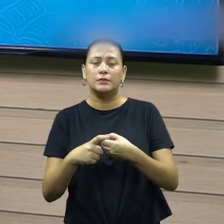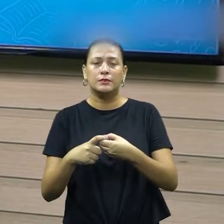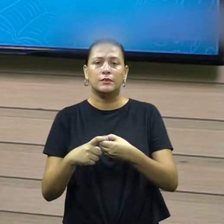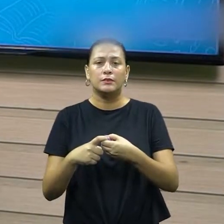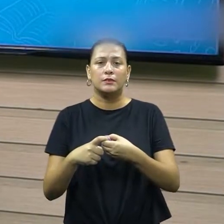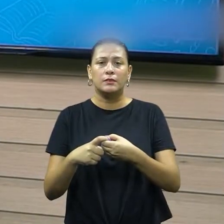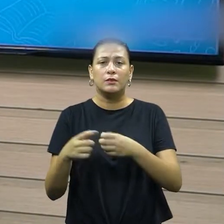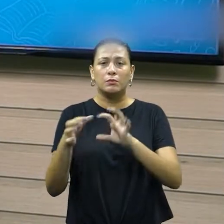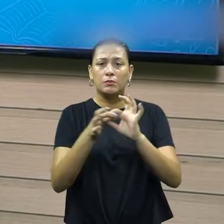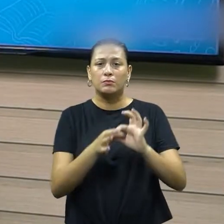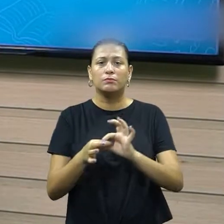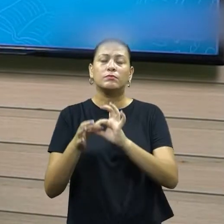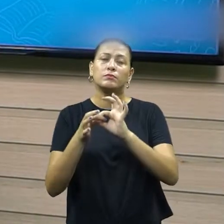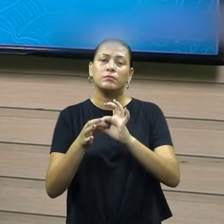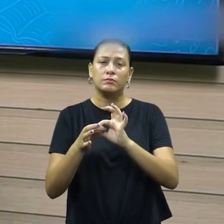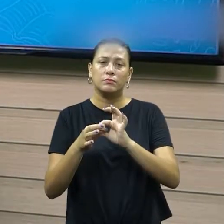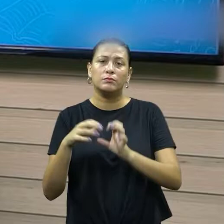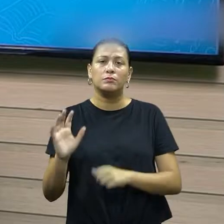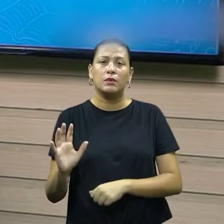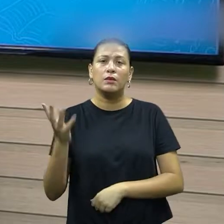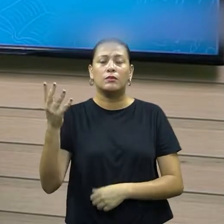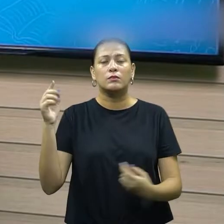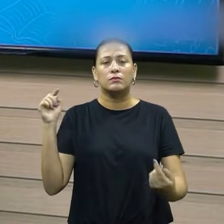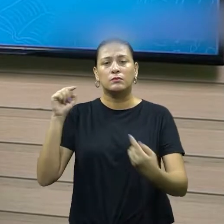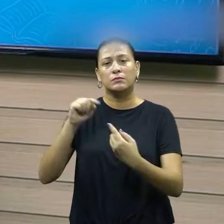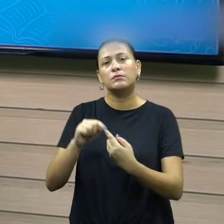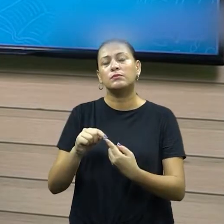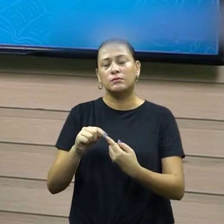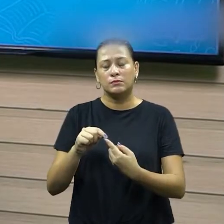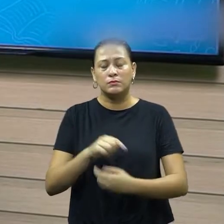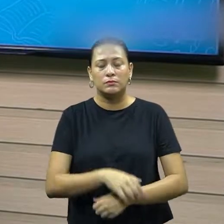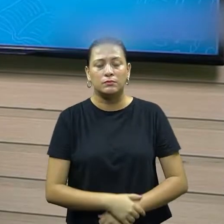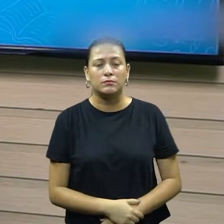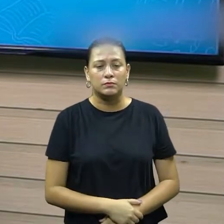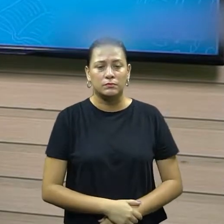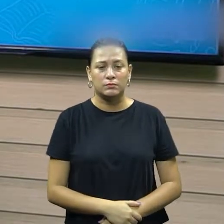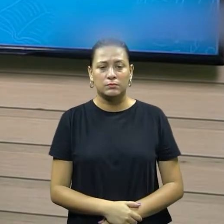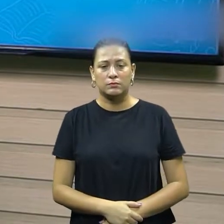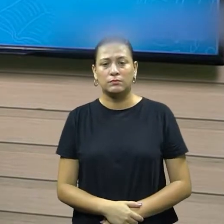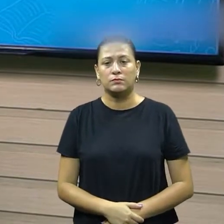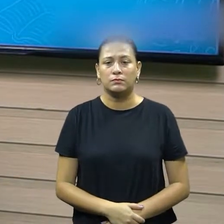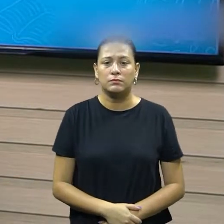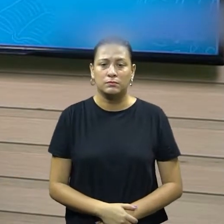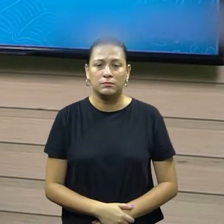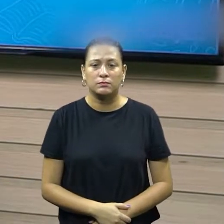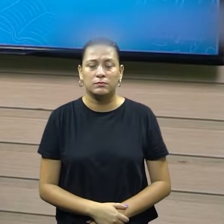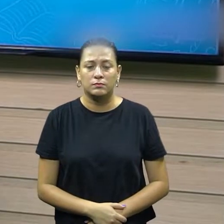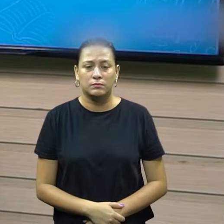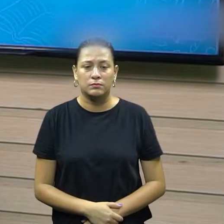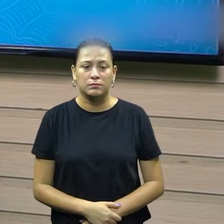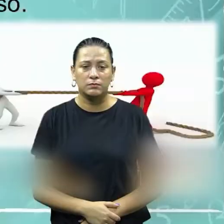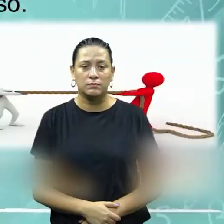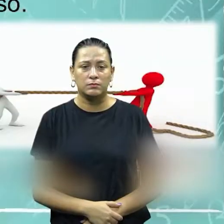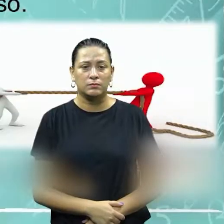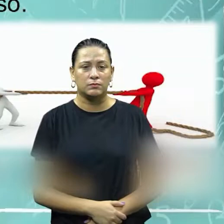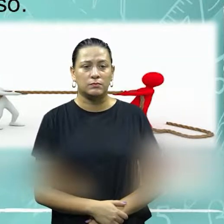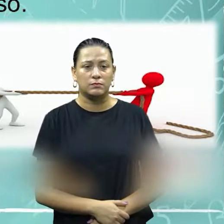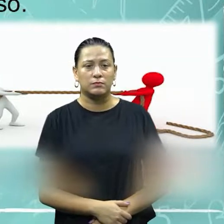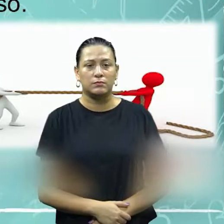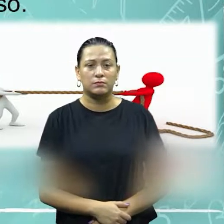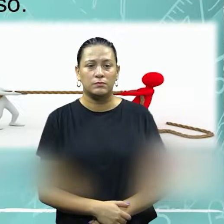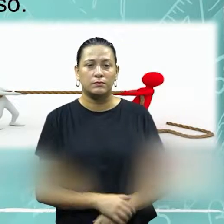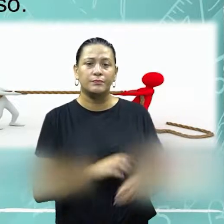negociação para poder alcançar esse objetivo, que é realizar essa atividade, né? Com êxito.